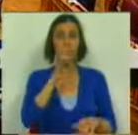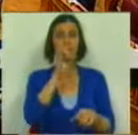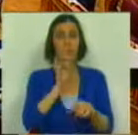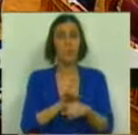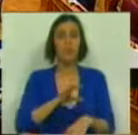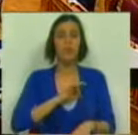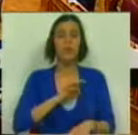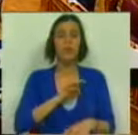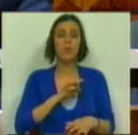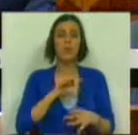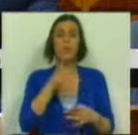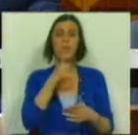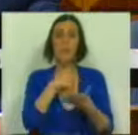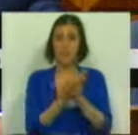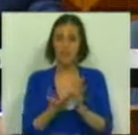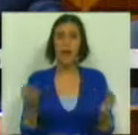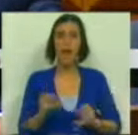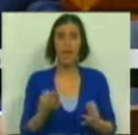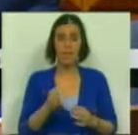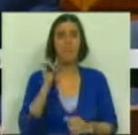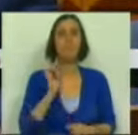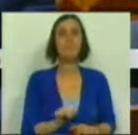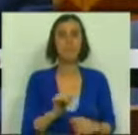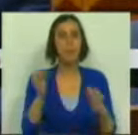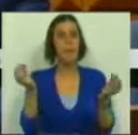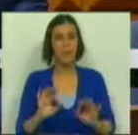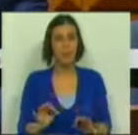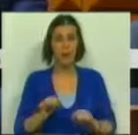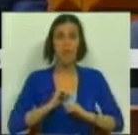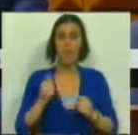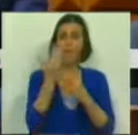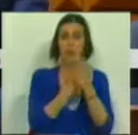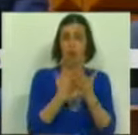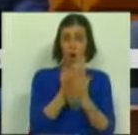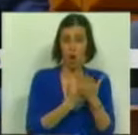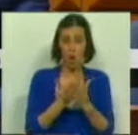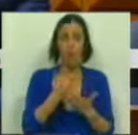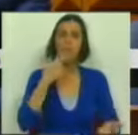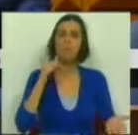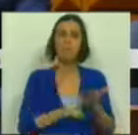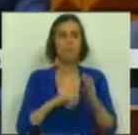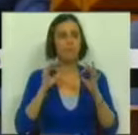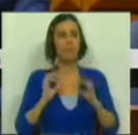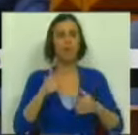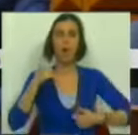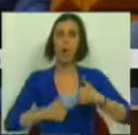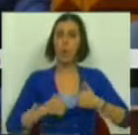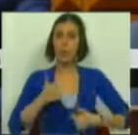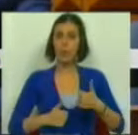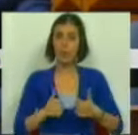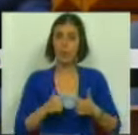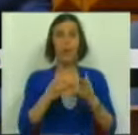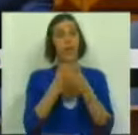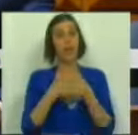em paralelo, estão a ser tomadas medidas que visam preparar a nossa economia para verdadeiramente ser competitiva